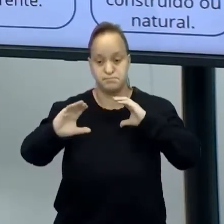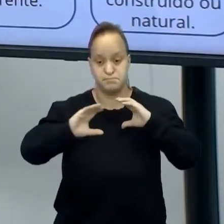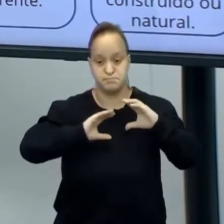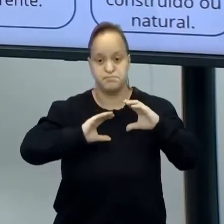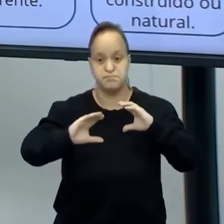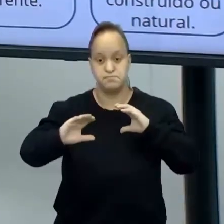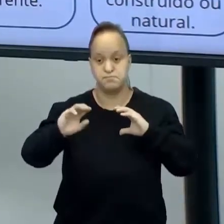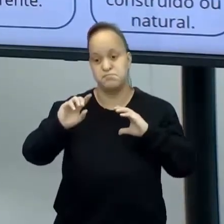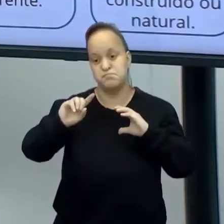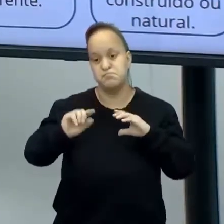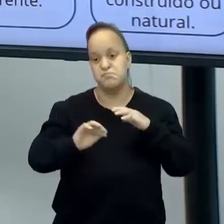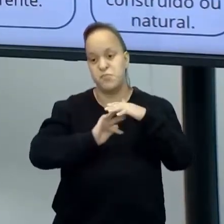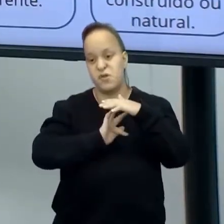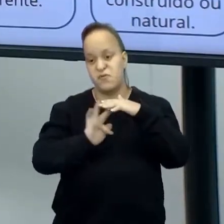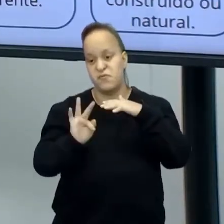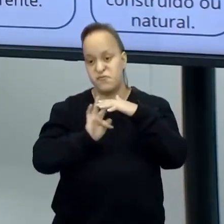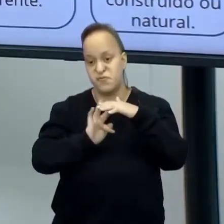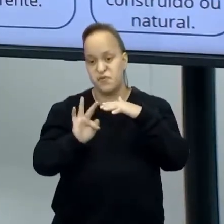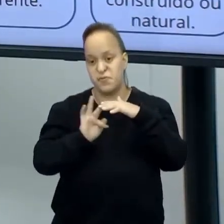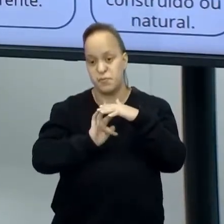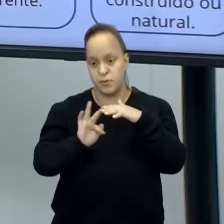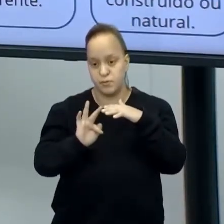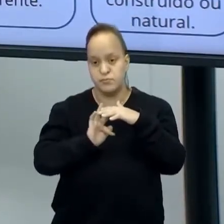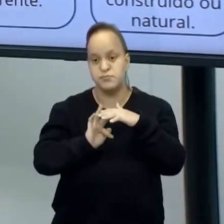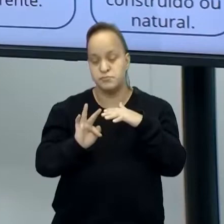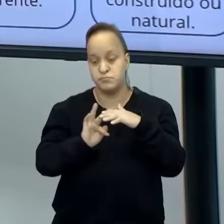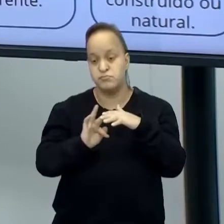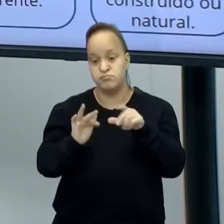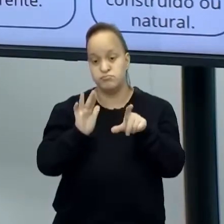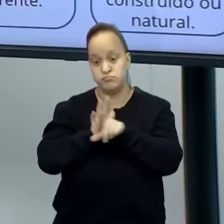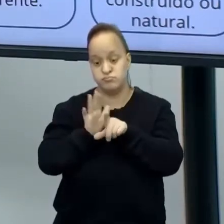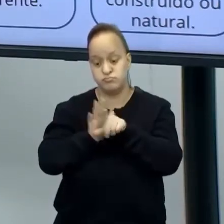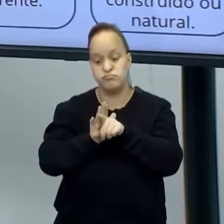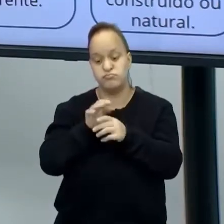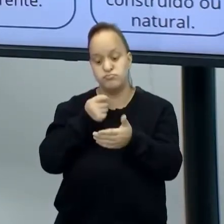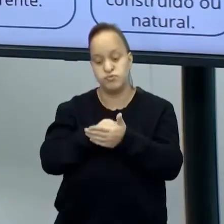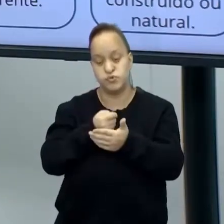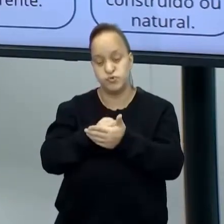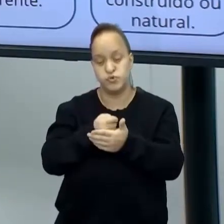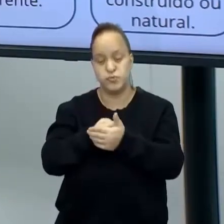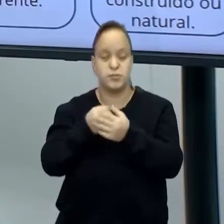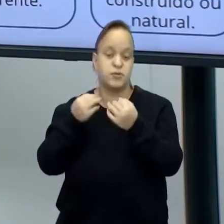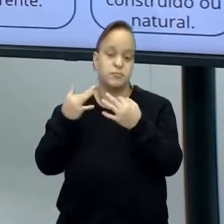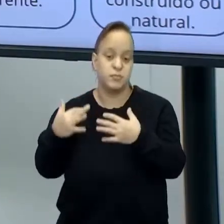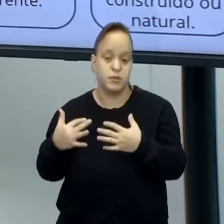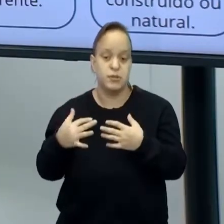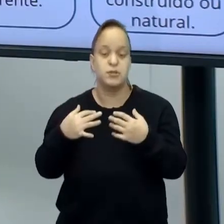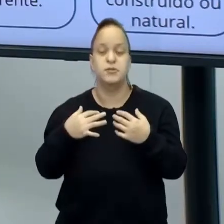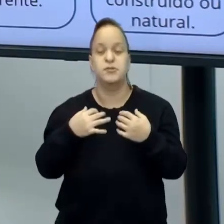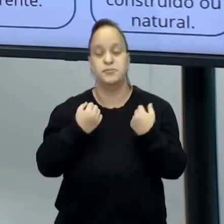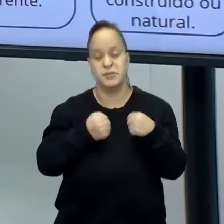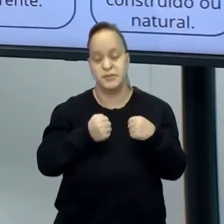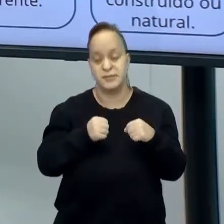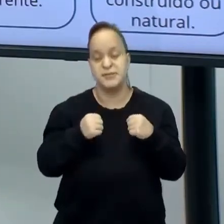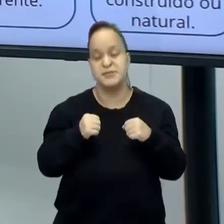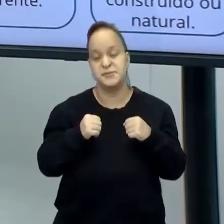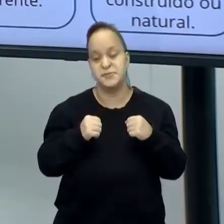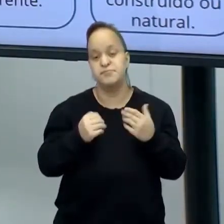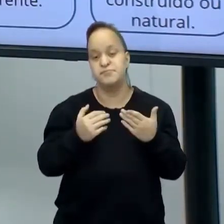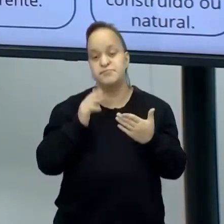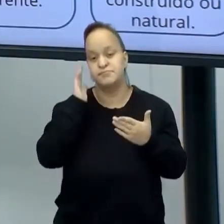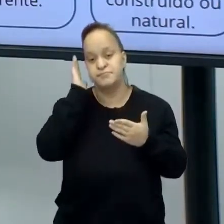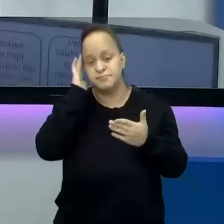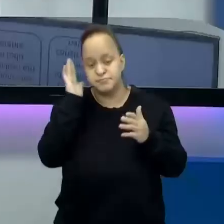formal, que é determinado por lei, né? Dessa maneira. Então, é tudo meio que, tipo,